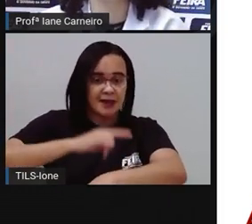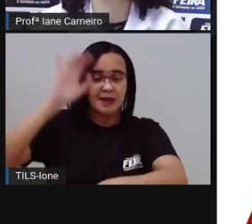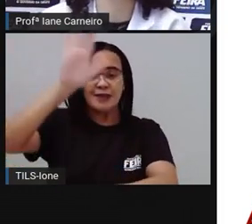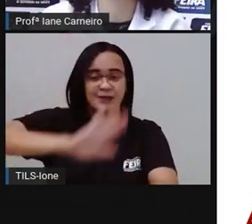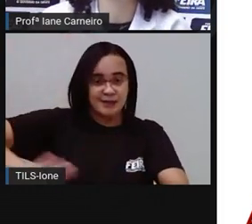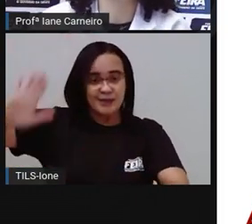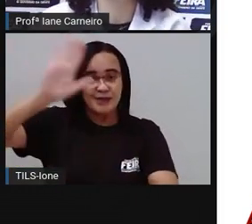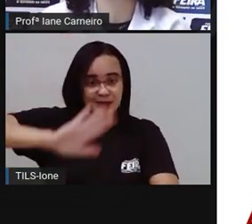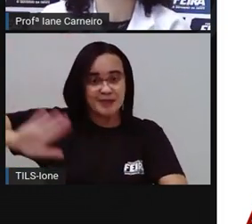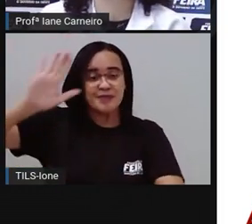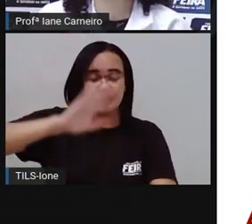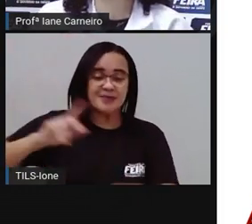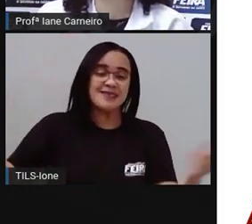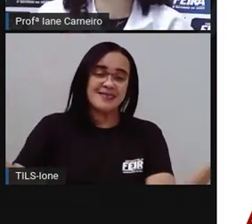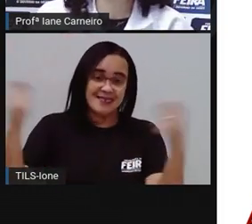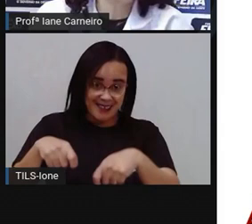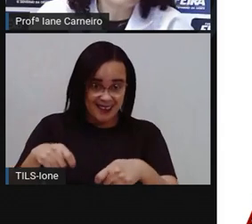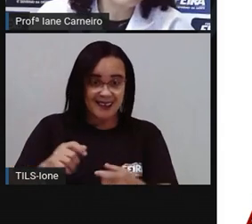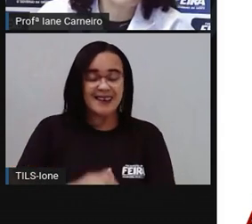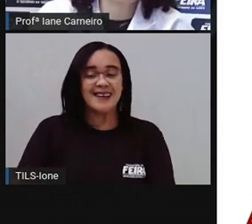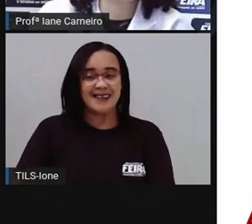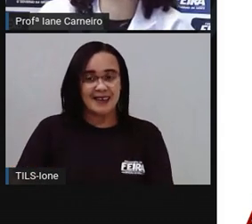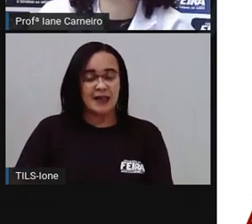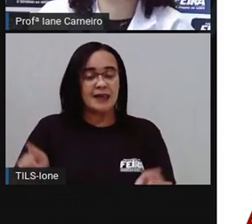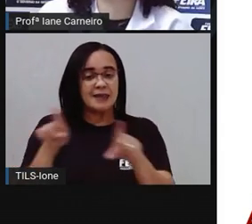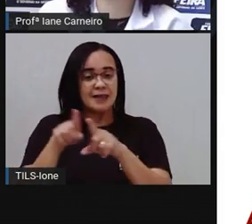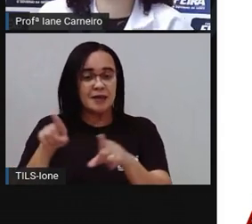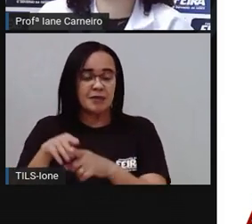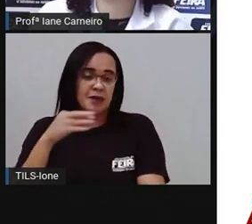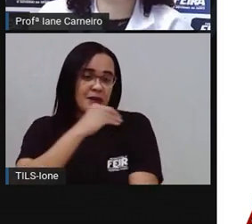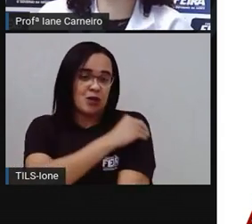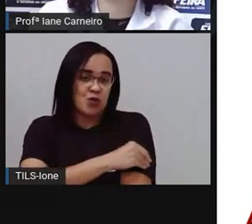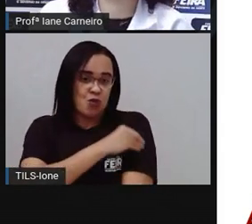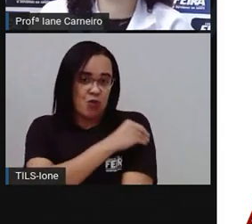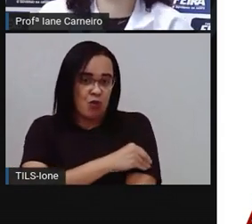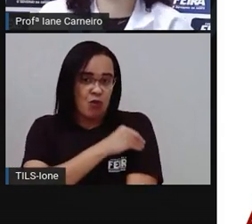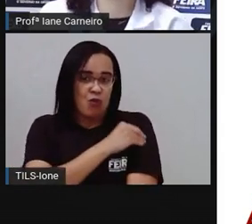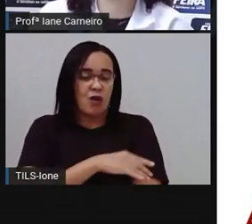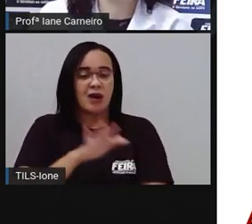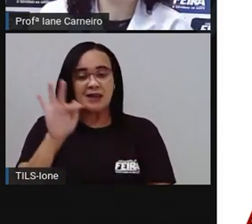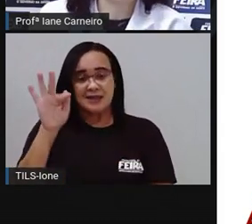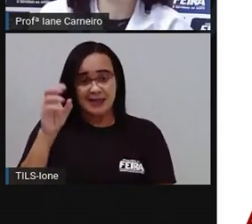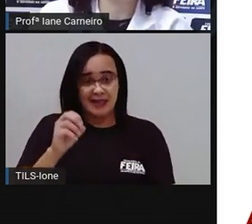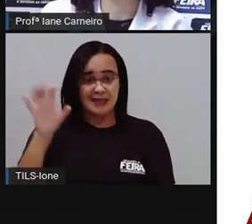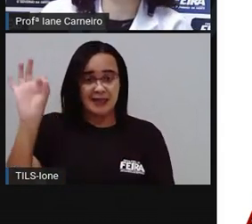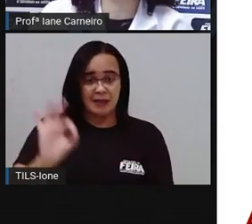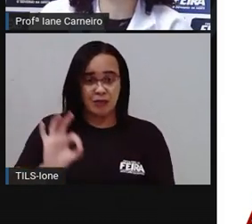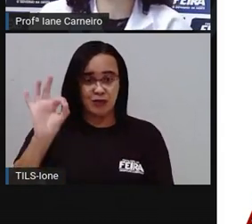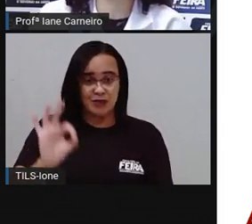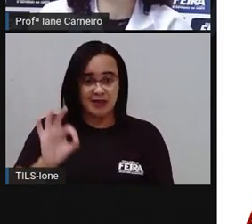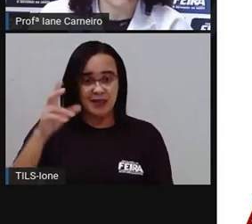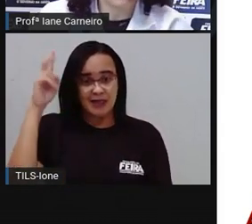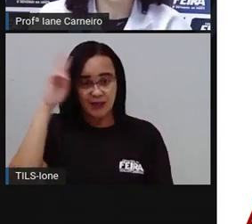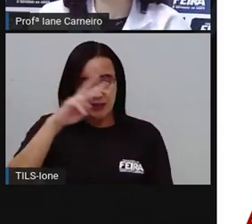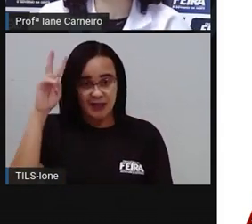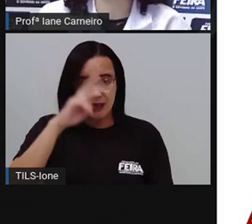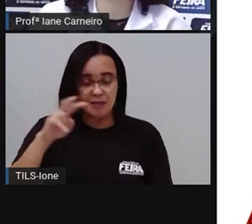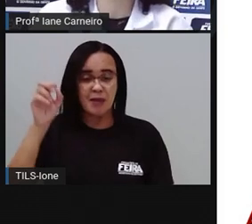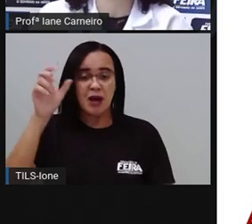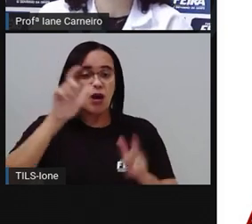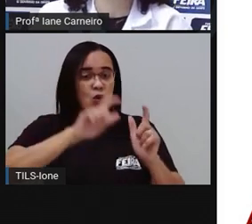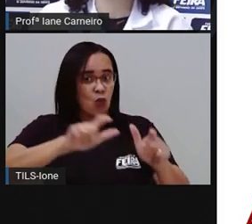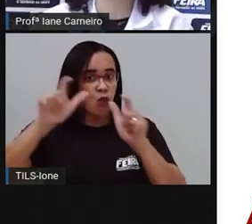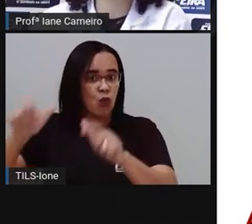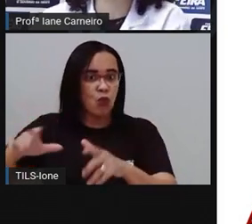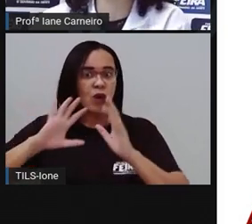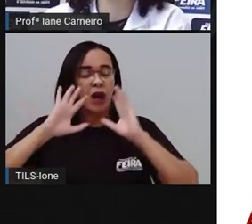banheiro, né? A esponja, e o álcool a 70 graus, né? Que agora a está usando bastante, que é para higienizar os ambientes, né? Então,